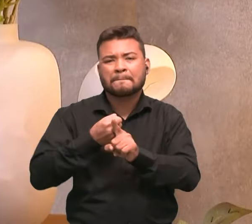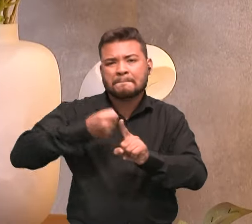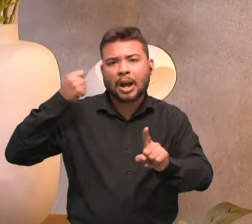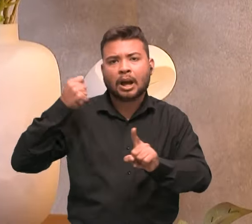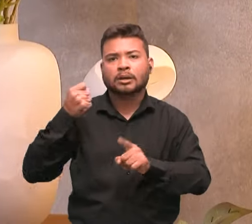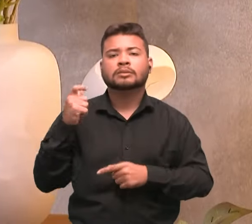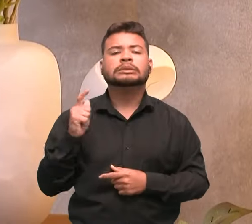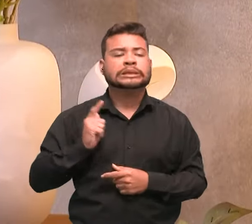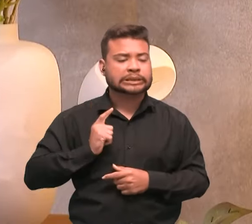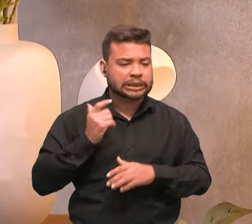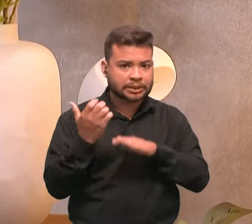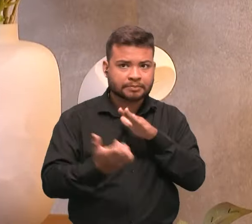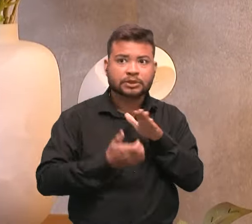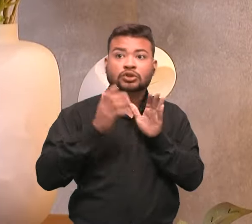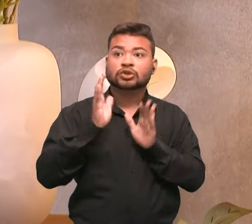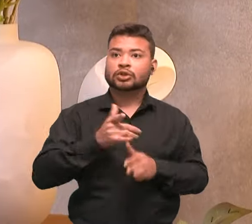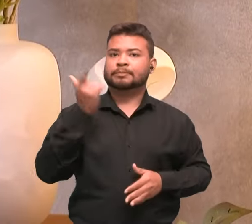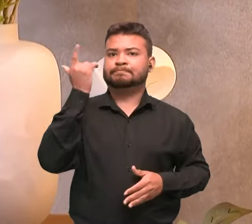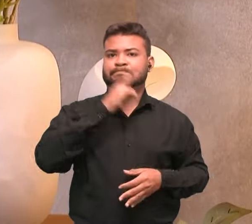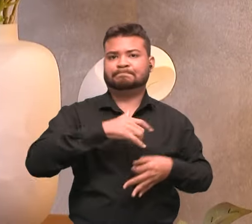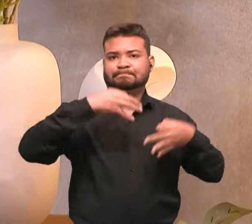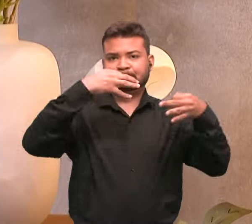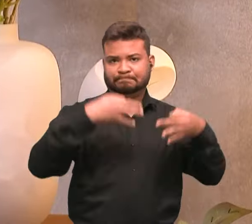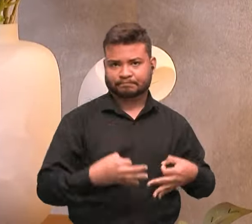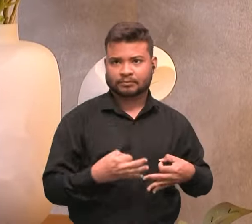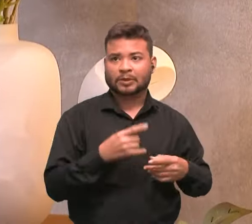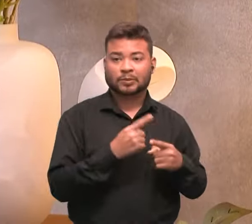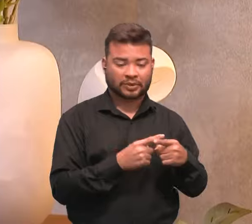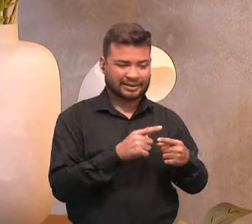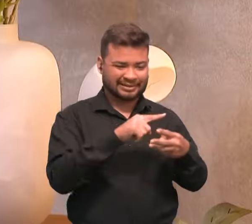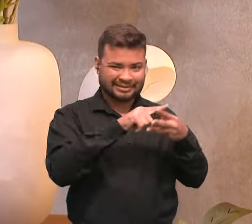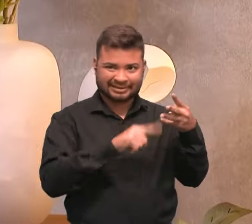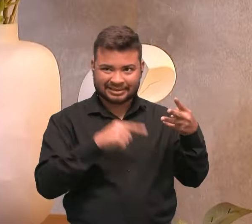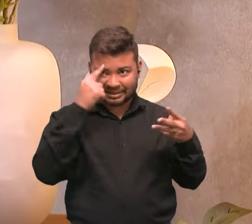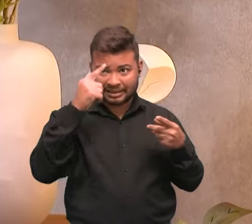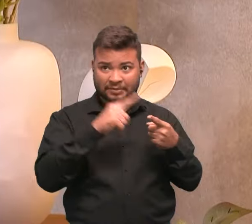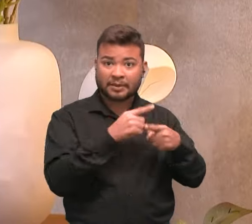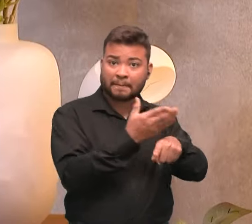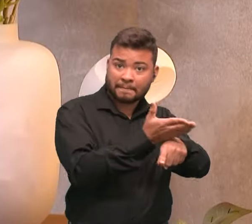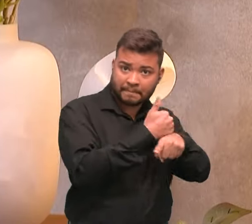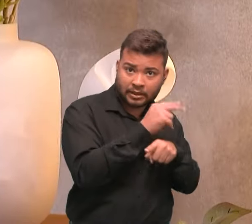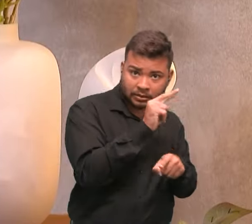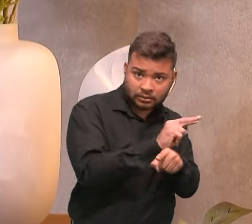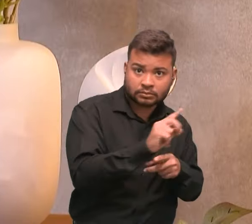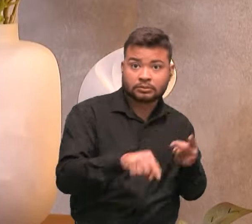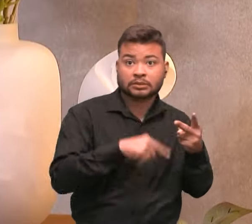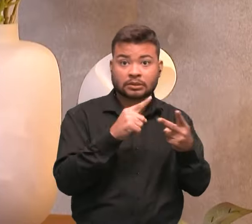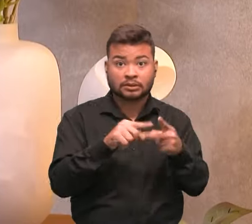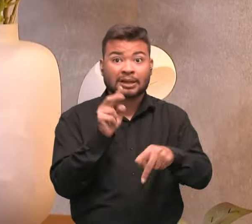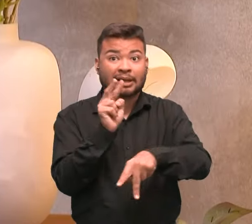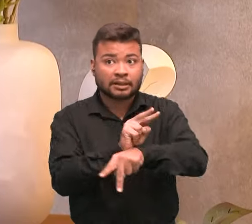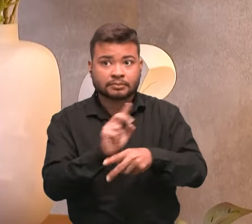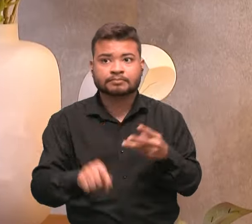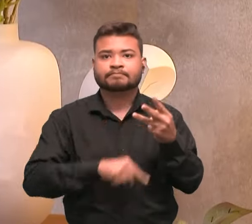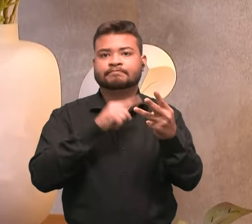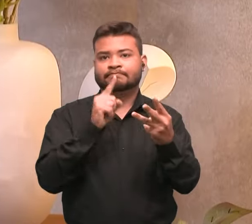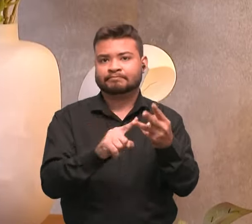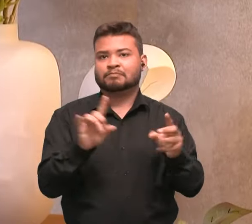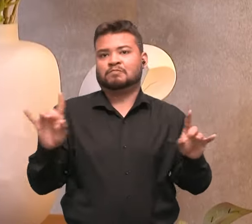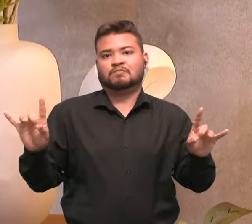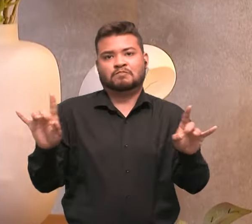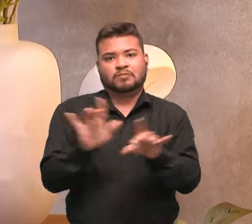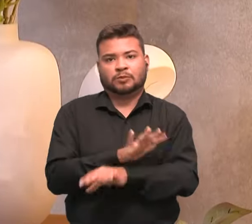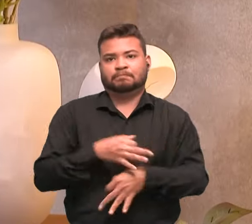que já estão graduadas, que é o terceiro ciclo, então tem a pré-incubação, a incubação e a graduação, que essas duas empresas já são